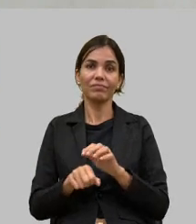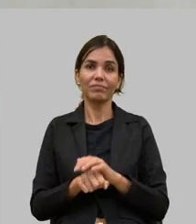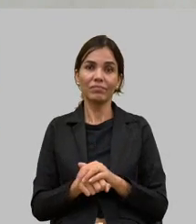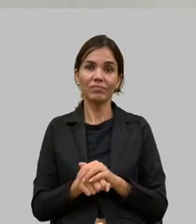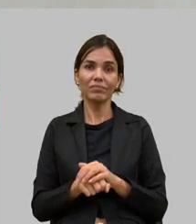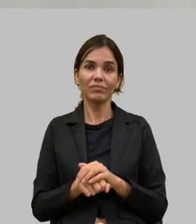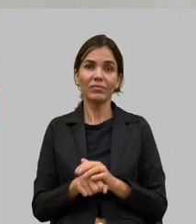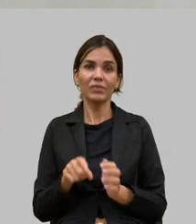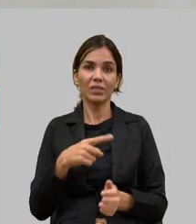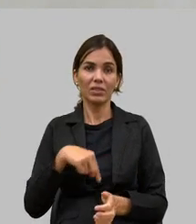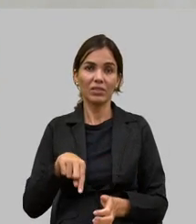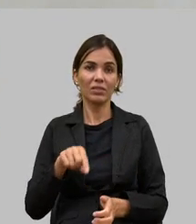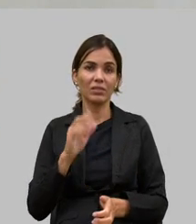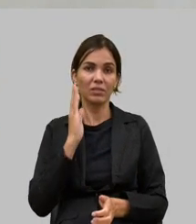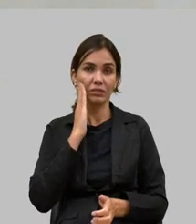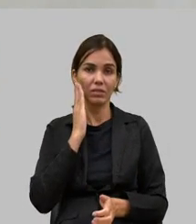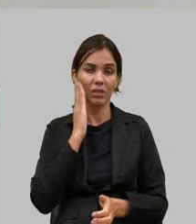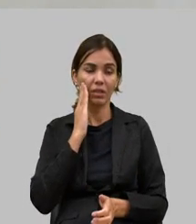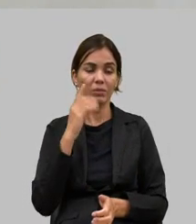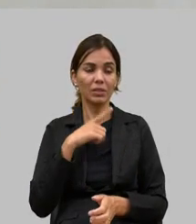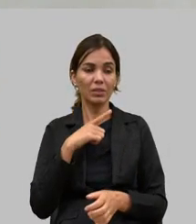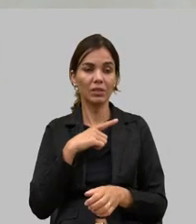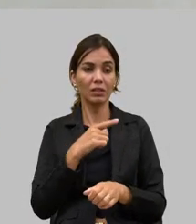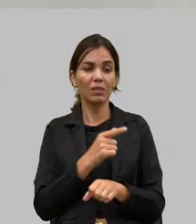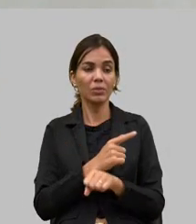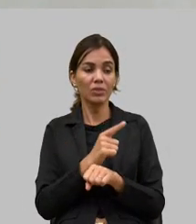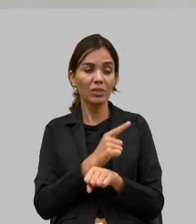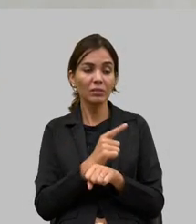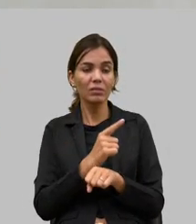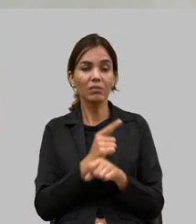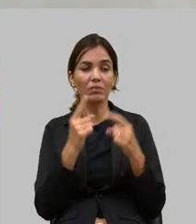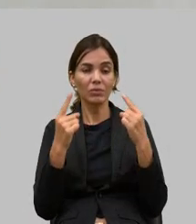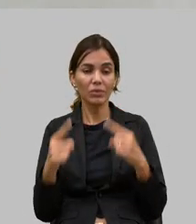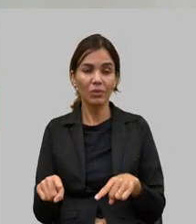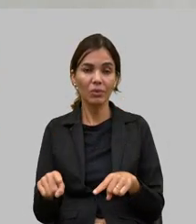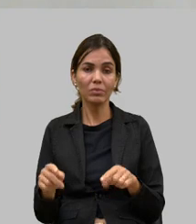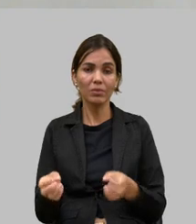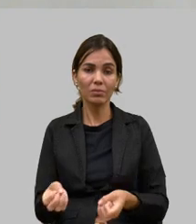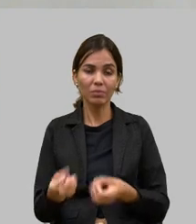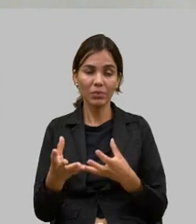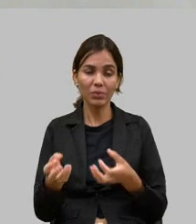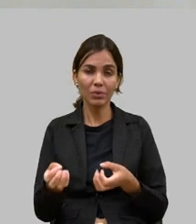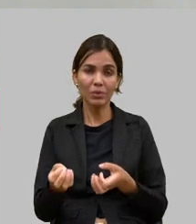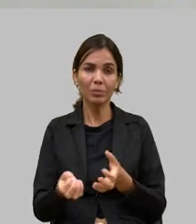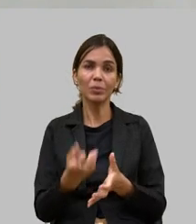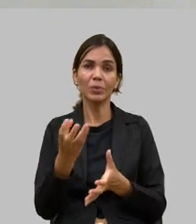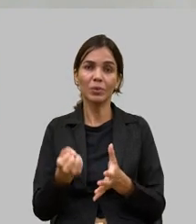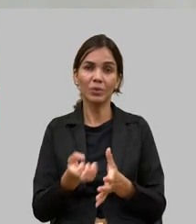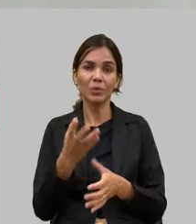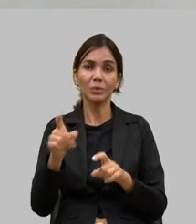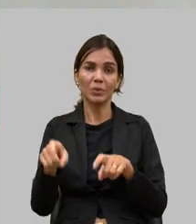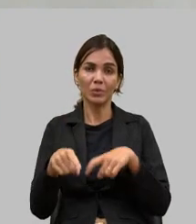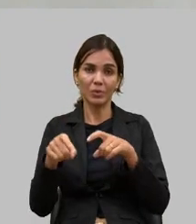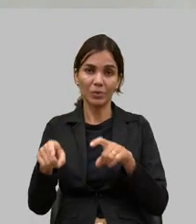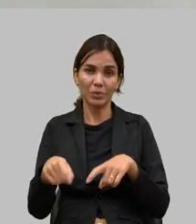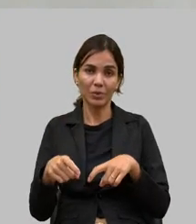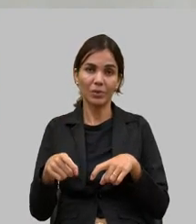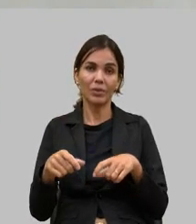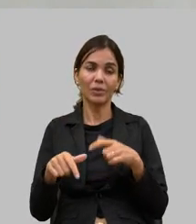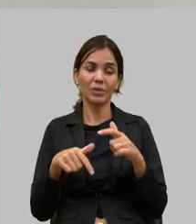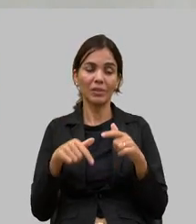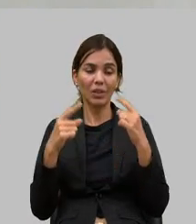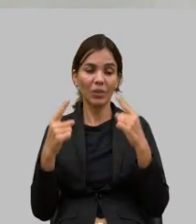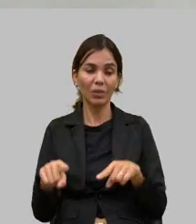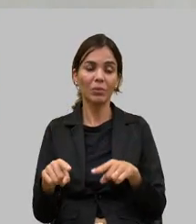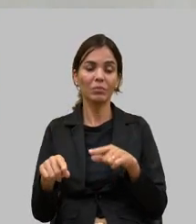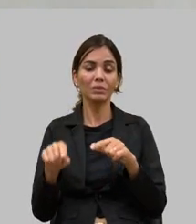sabemos que temos uma gestão que é contra o produtor rural que é contra aquele que trabalha e produz e